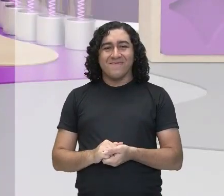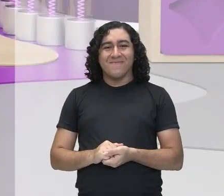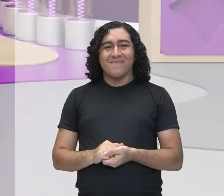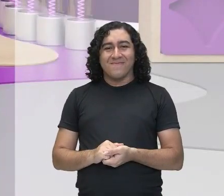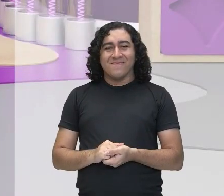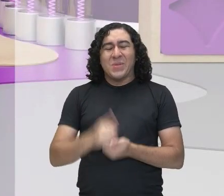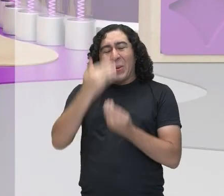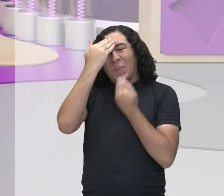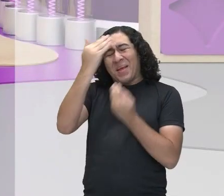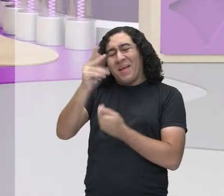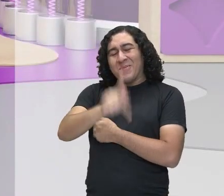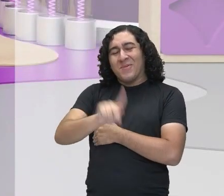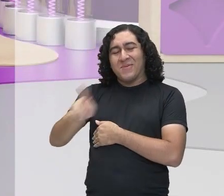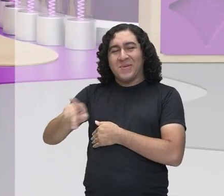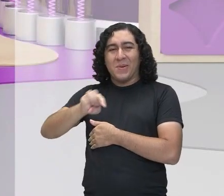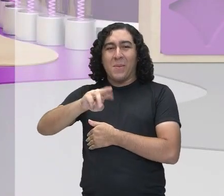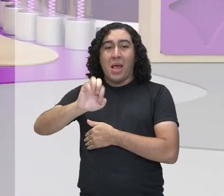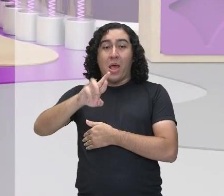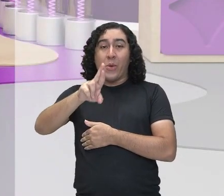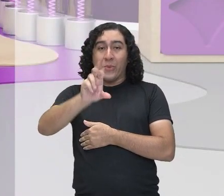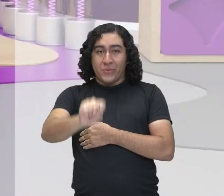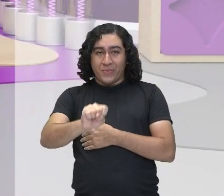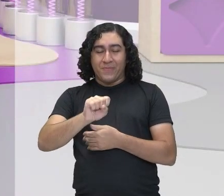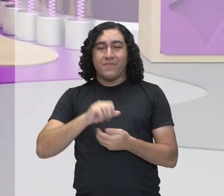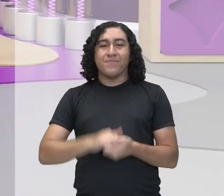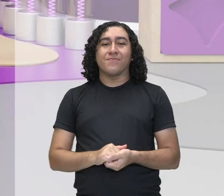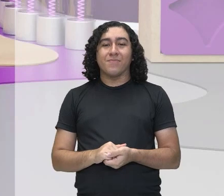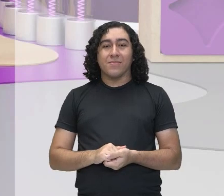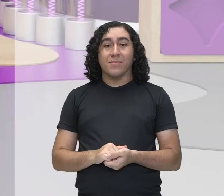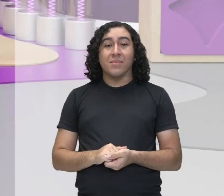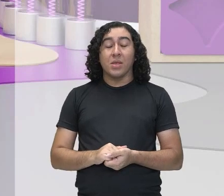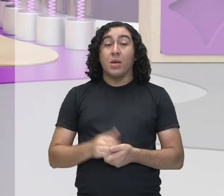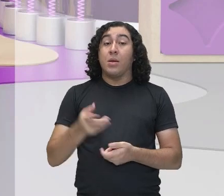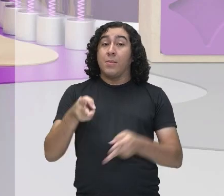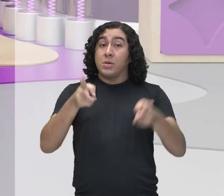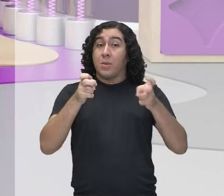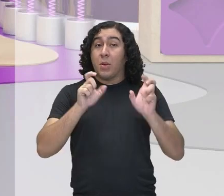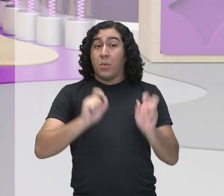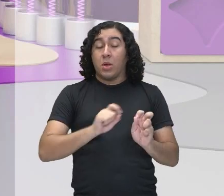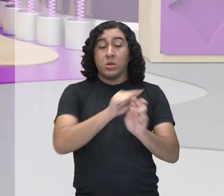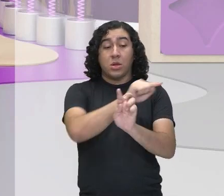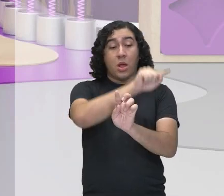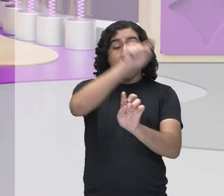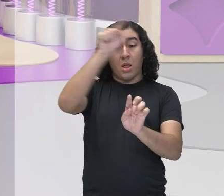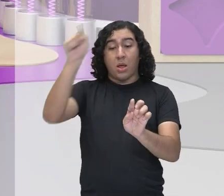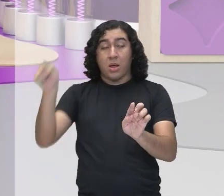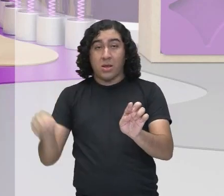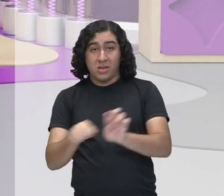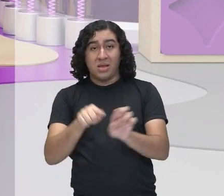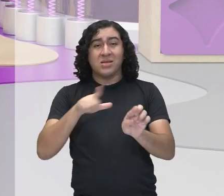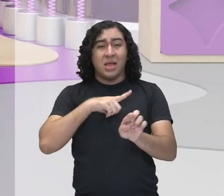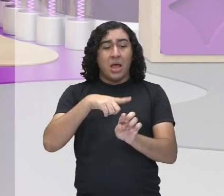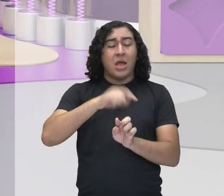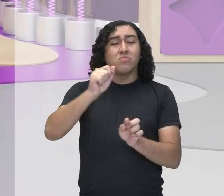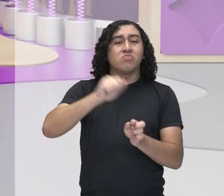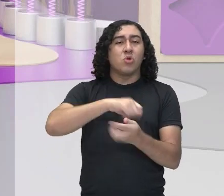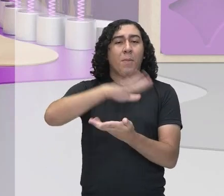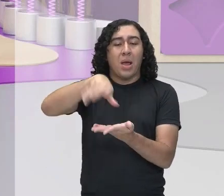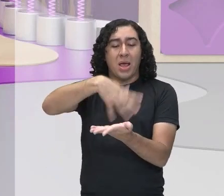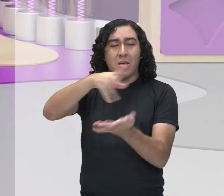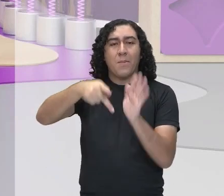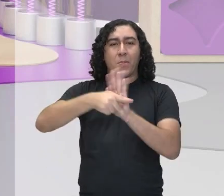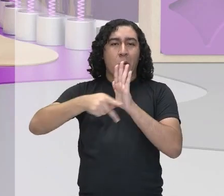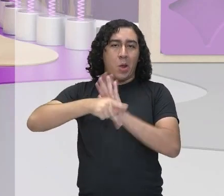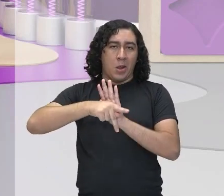Obrigado, professor Marcos, né? Então aí vimos, né? A bola das letras aqui de Manaus, totalmente circular, né?